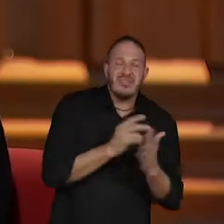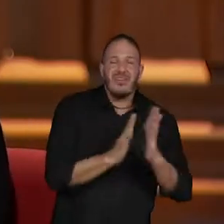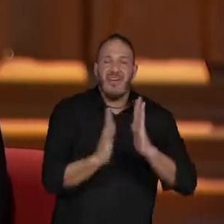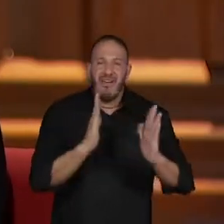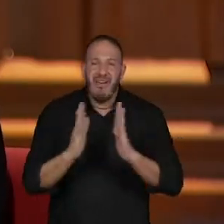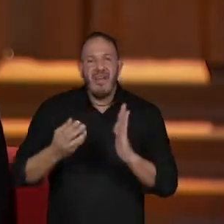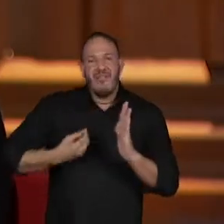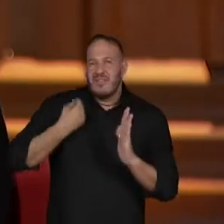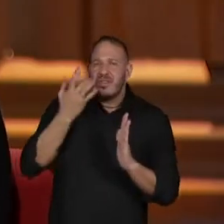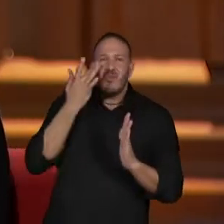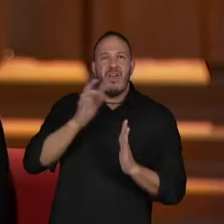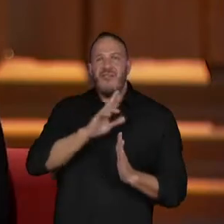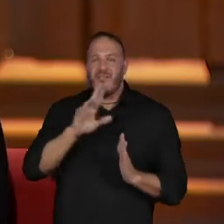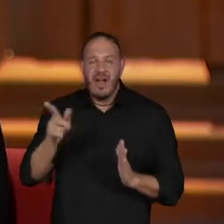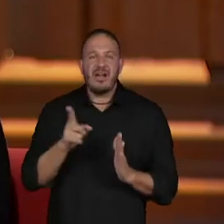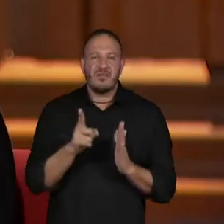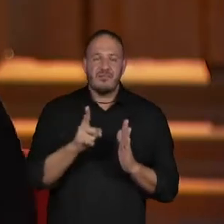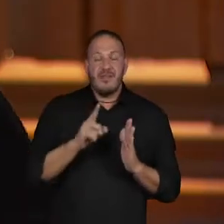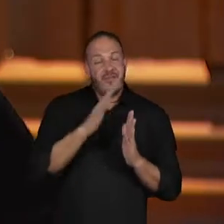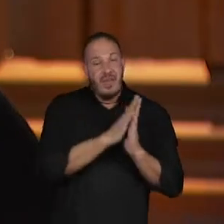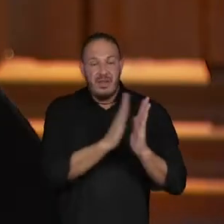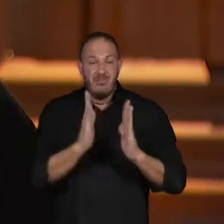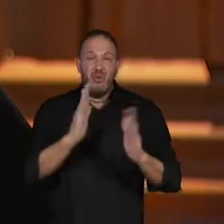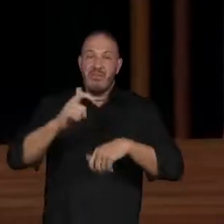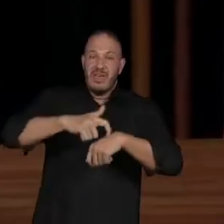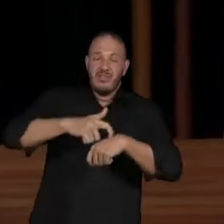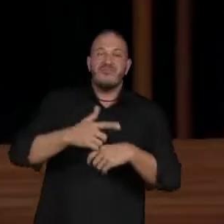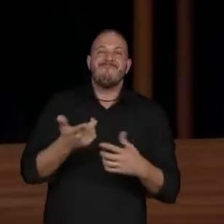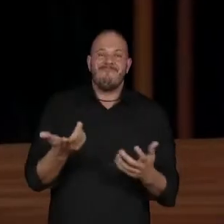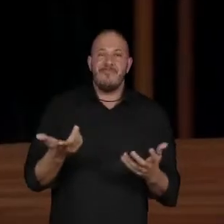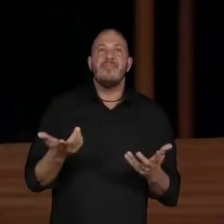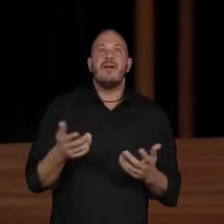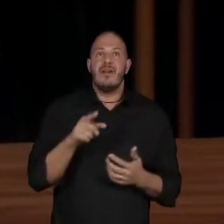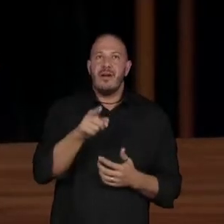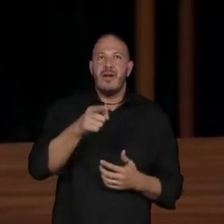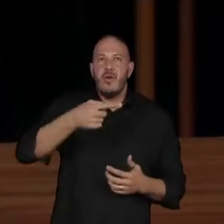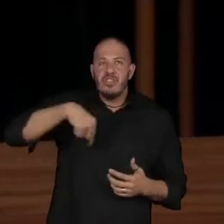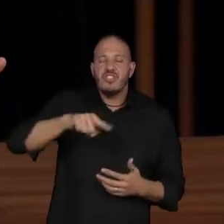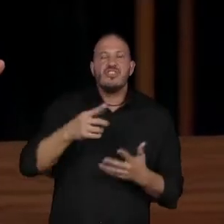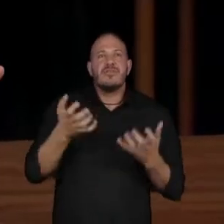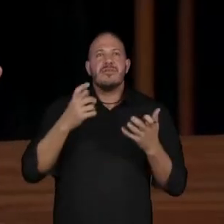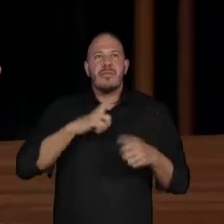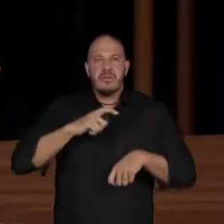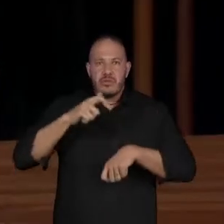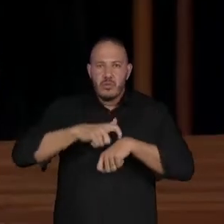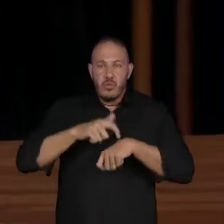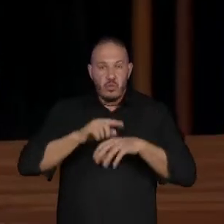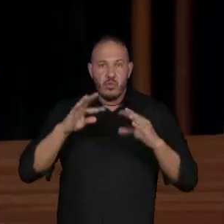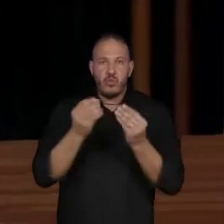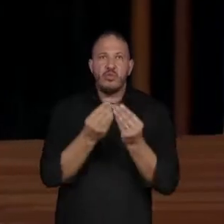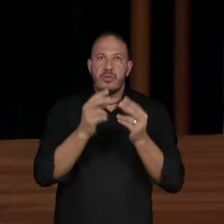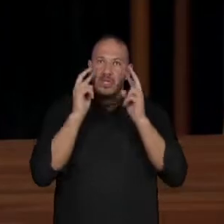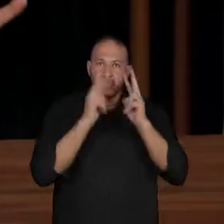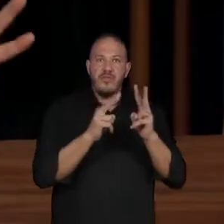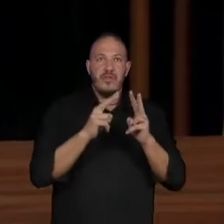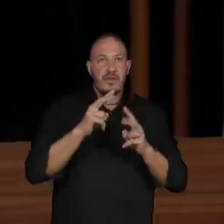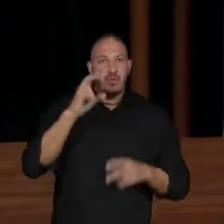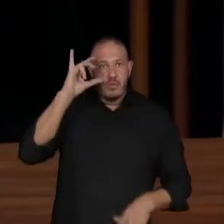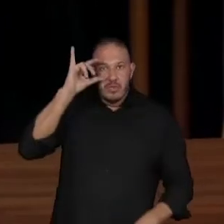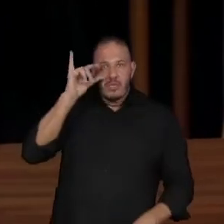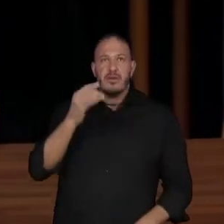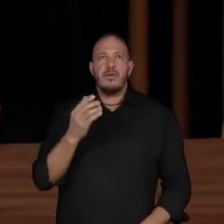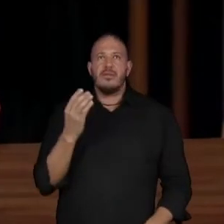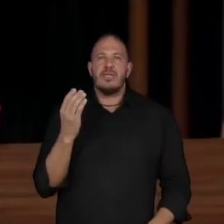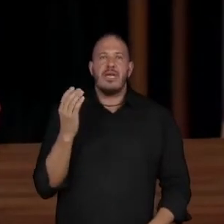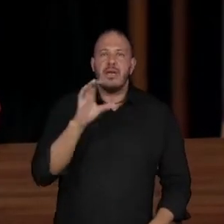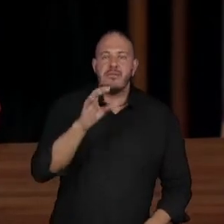fácil, e a gente curte aquele momento, aproveite. É, agora a gente quer curtir tudo no Instagram, inclusive. Sempre um pôr do